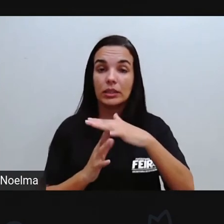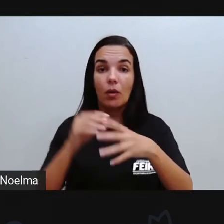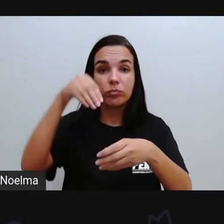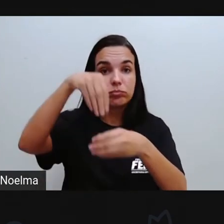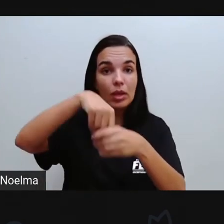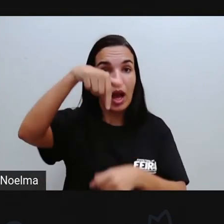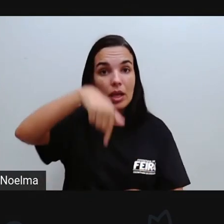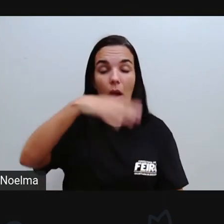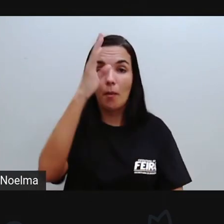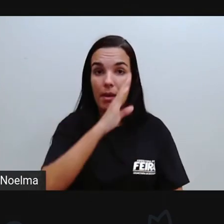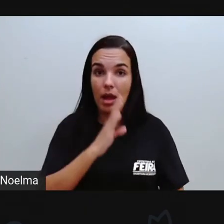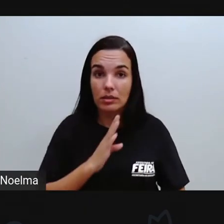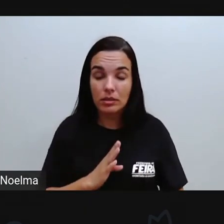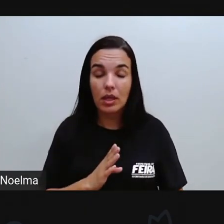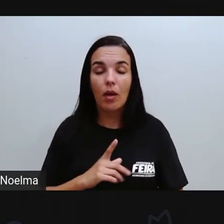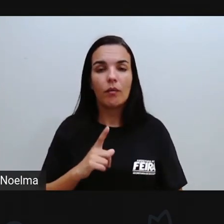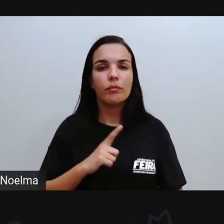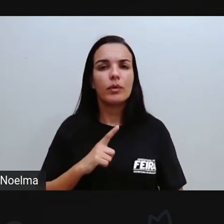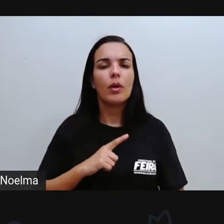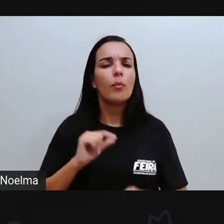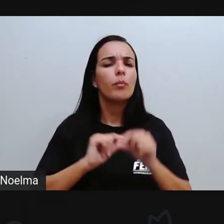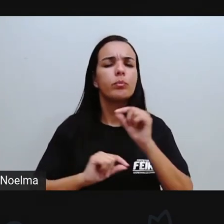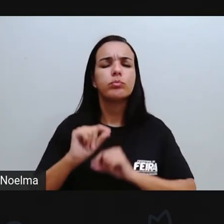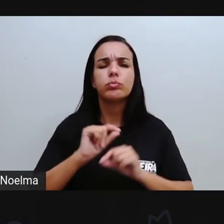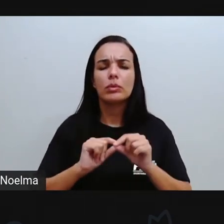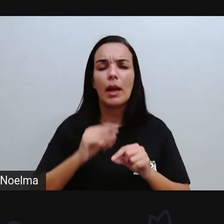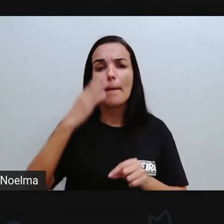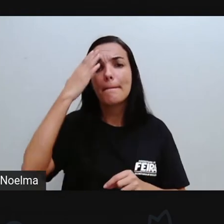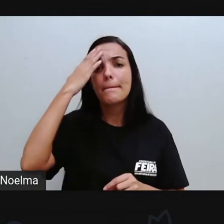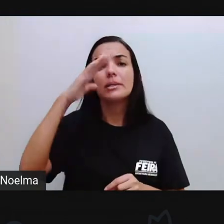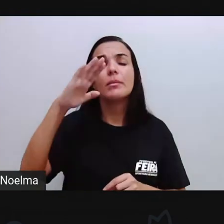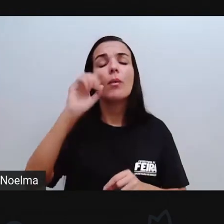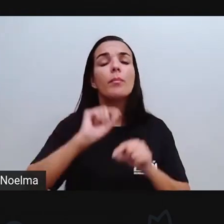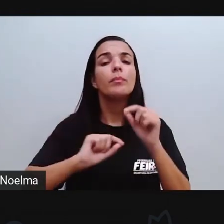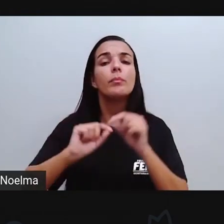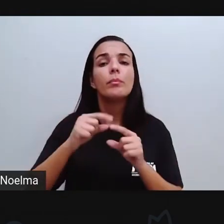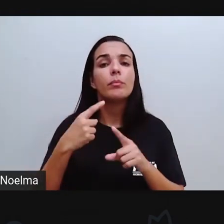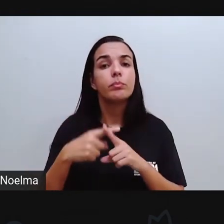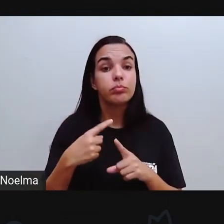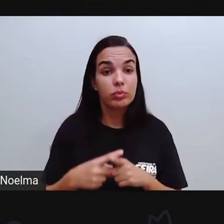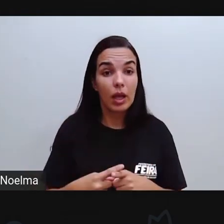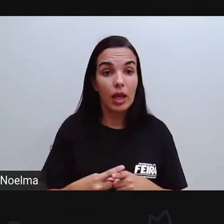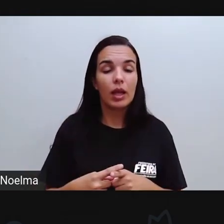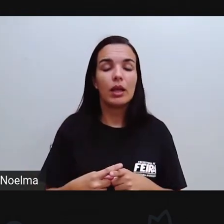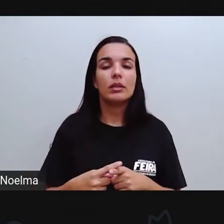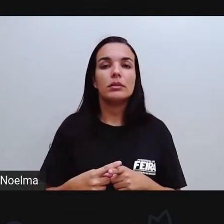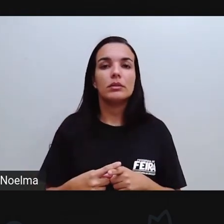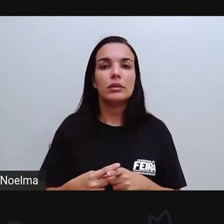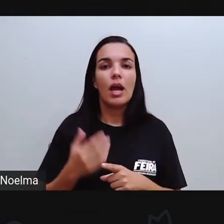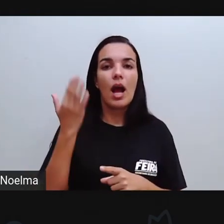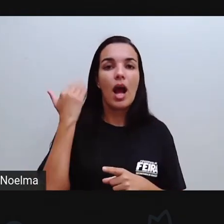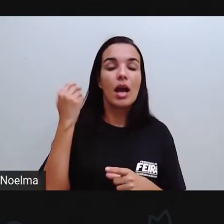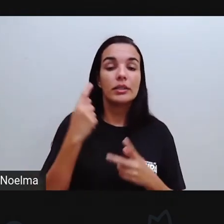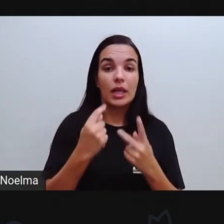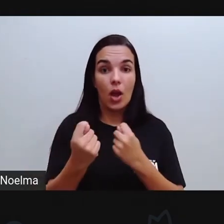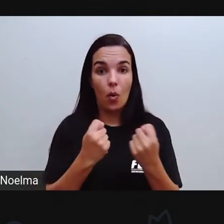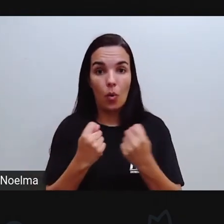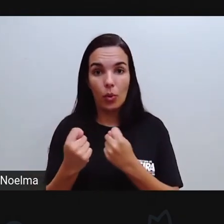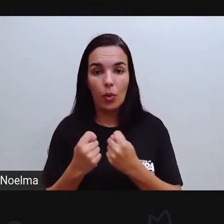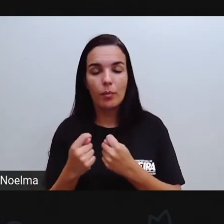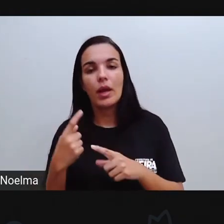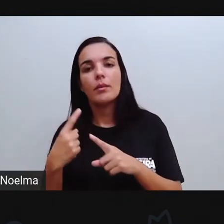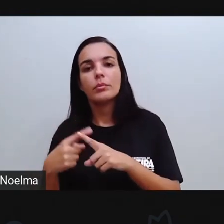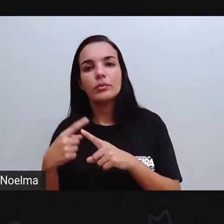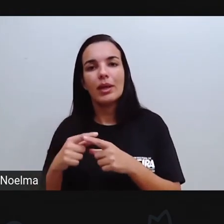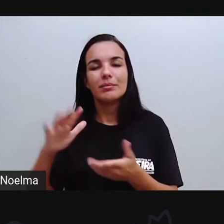que aconteceu no Brasil São principalmente foram e estão antes econômicos e também por